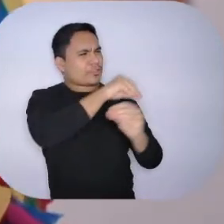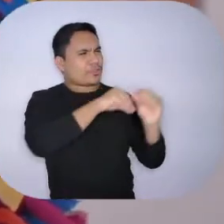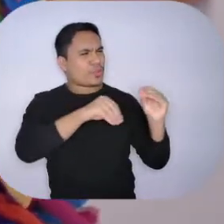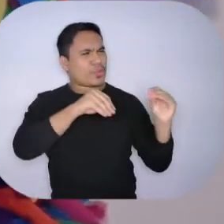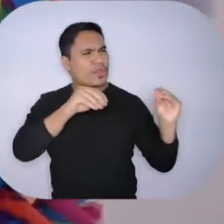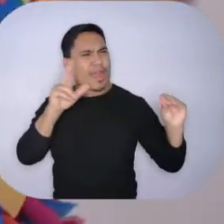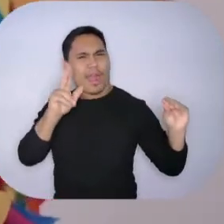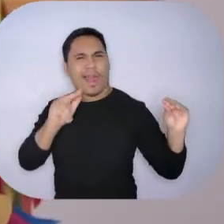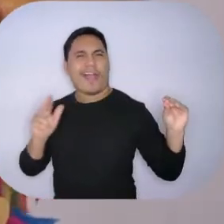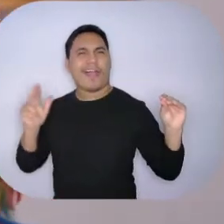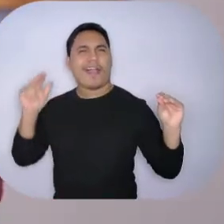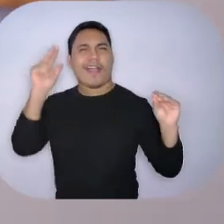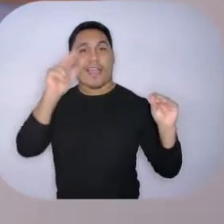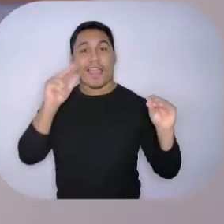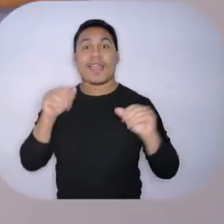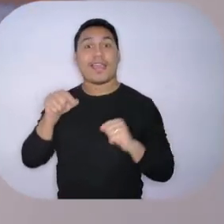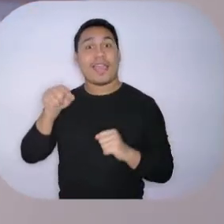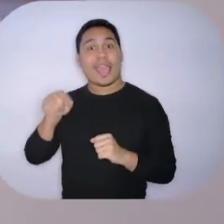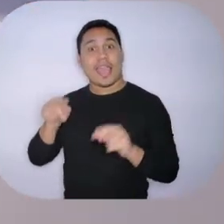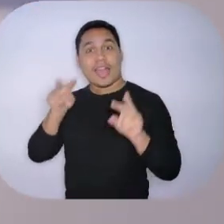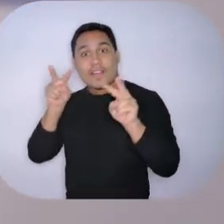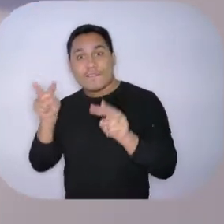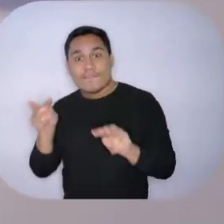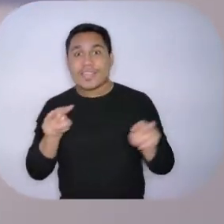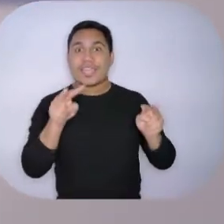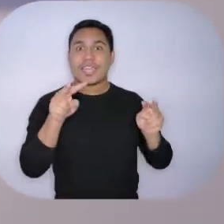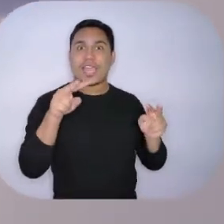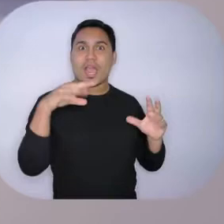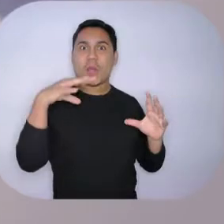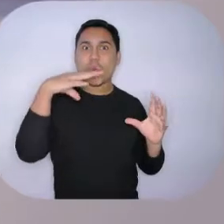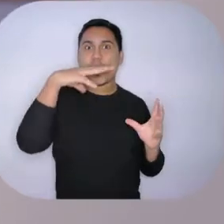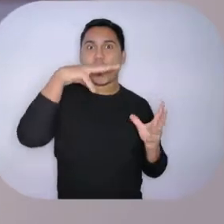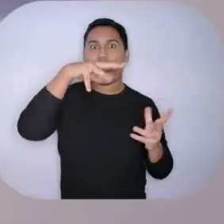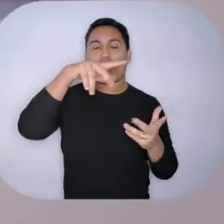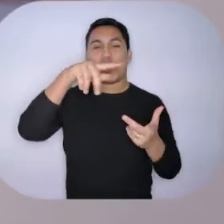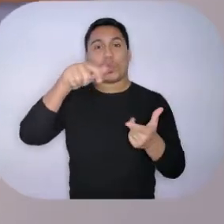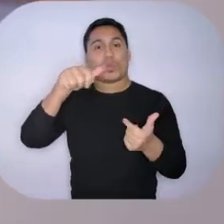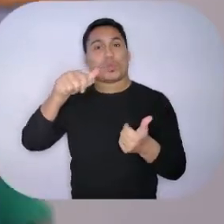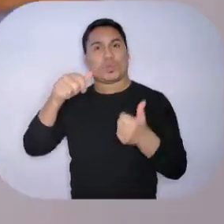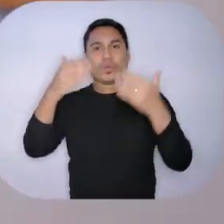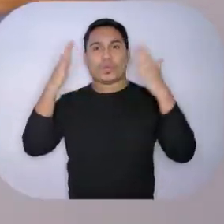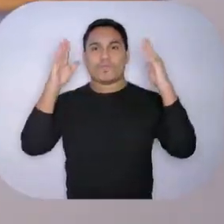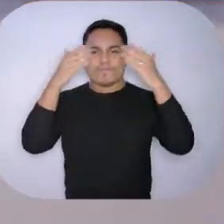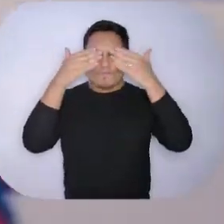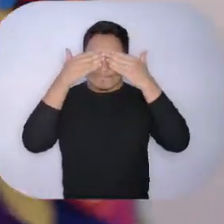Anitta via o mundo com a impressão do seu coração.